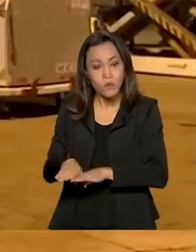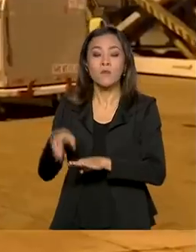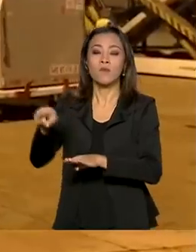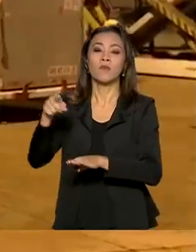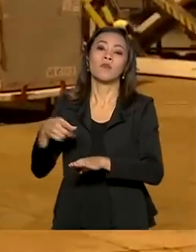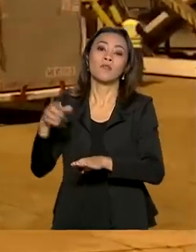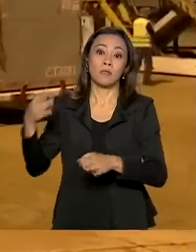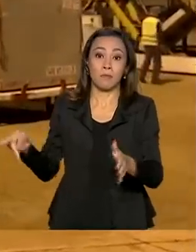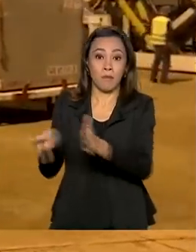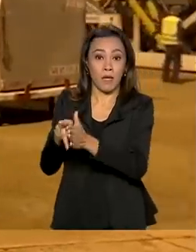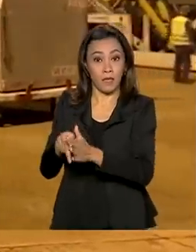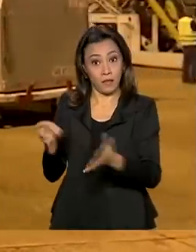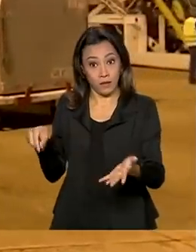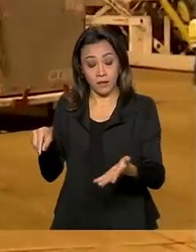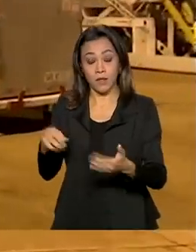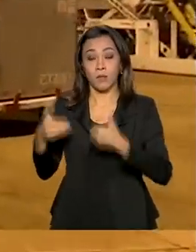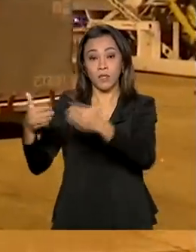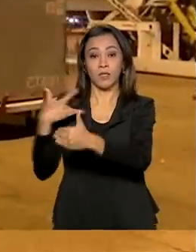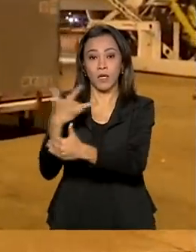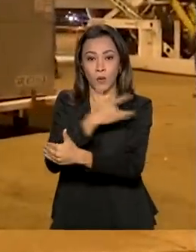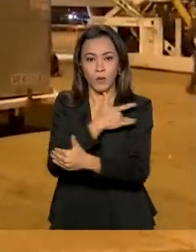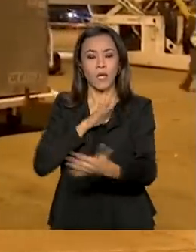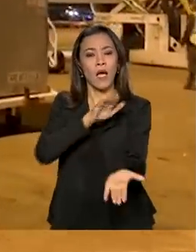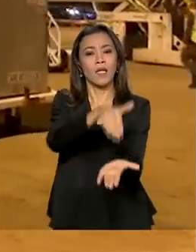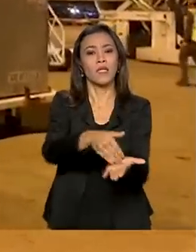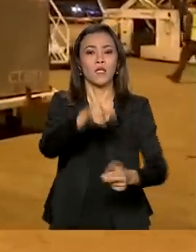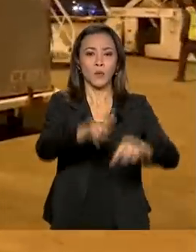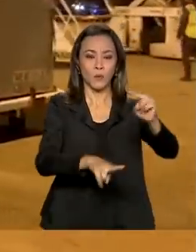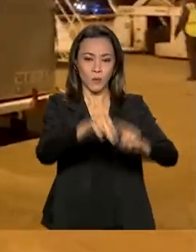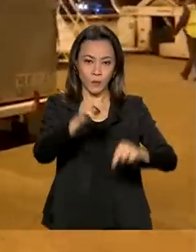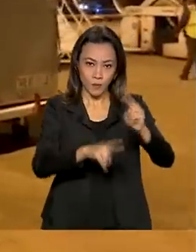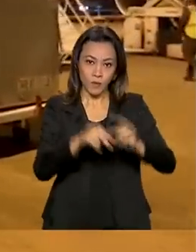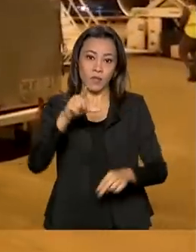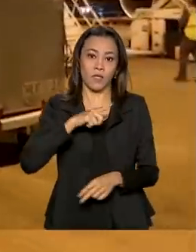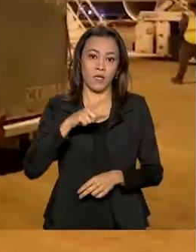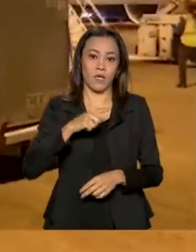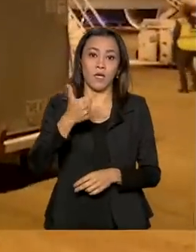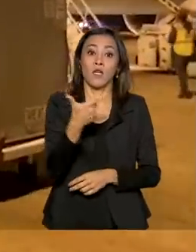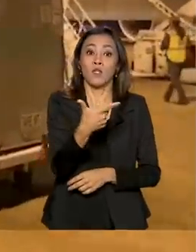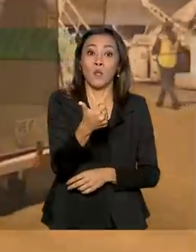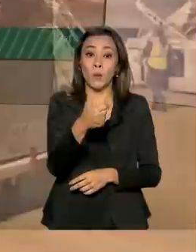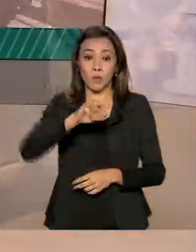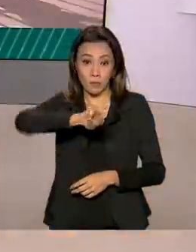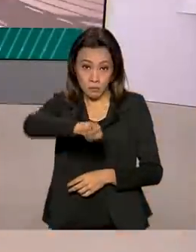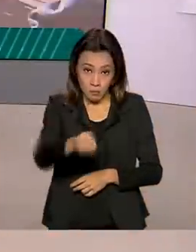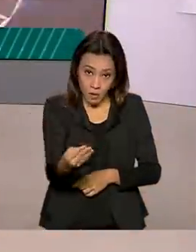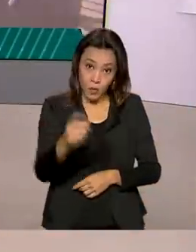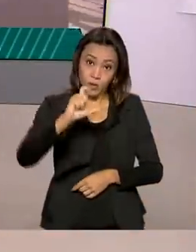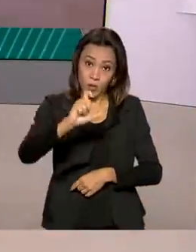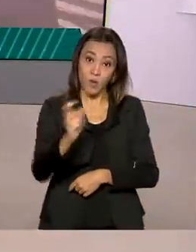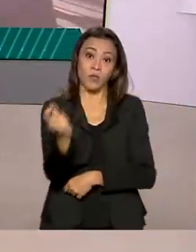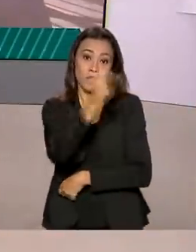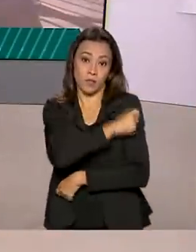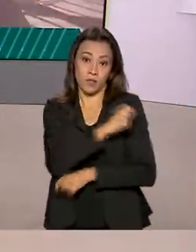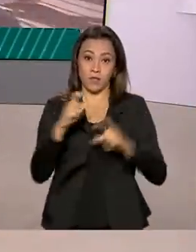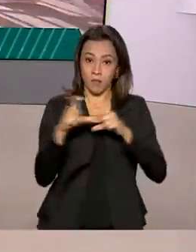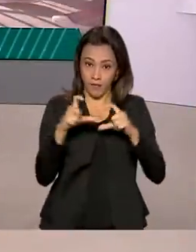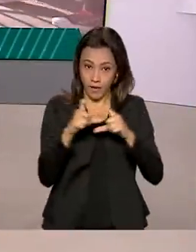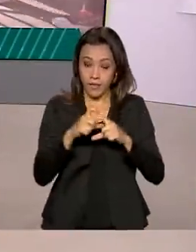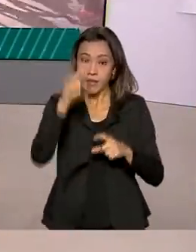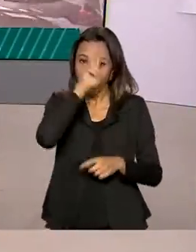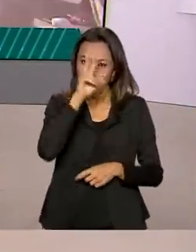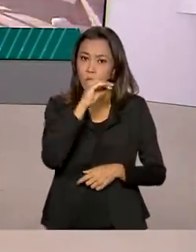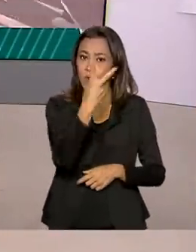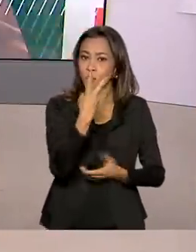A previsão é de que, em junho, o país receba mais de 12 milhões de doses da farmacêutica. Lembrando que os dois